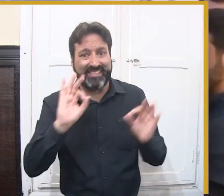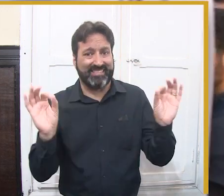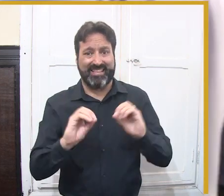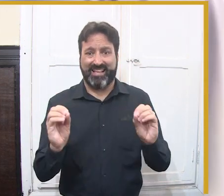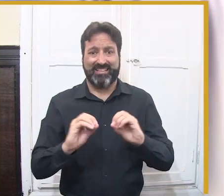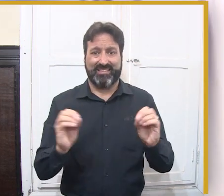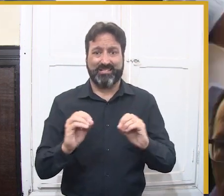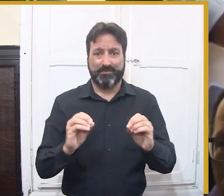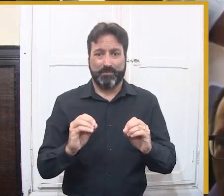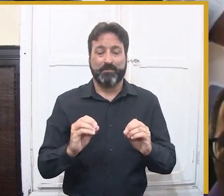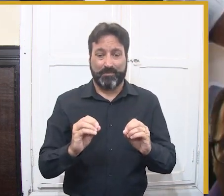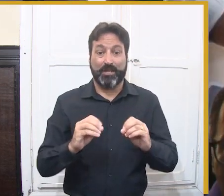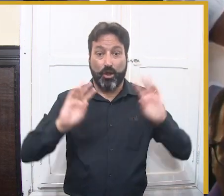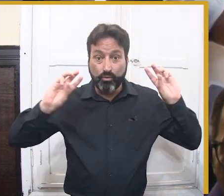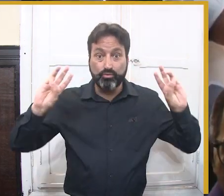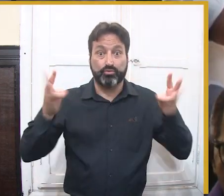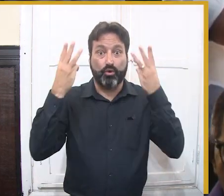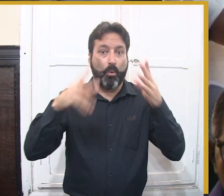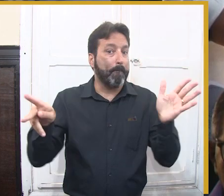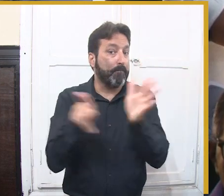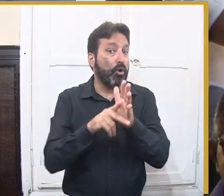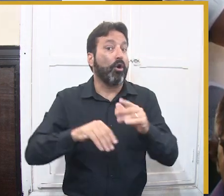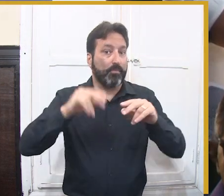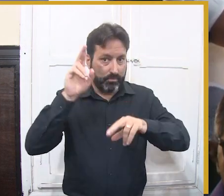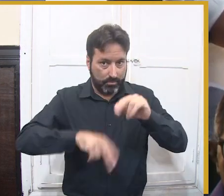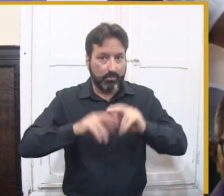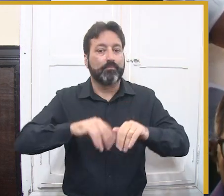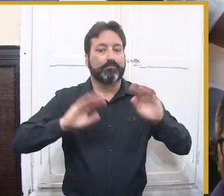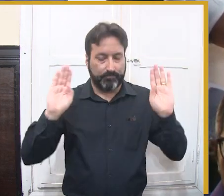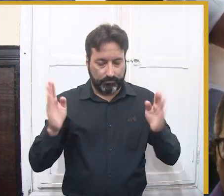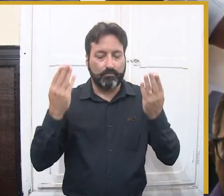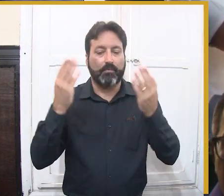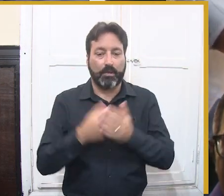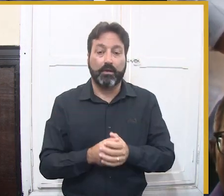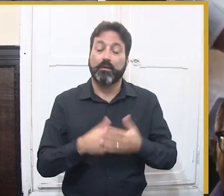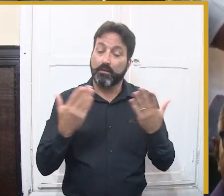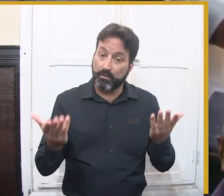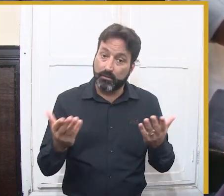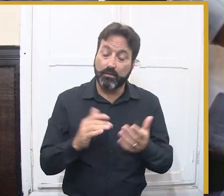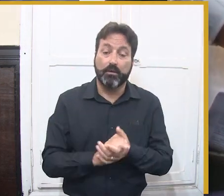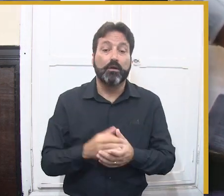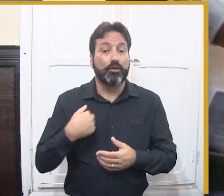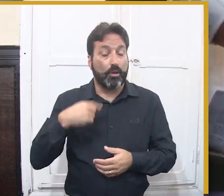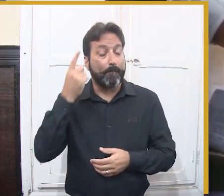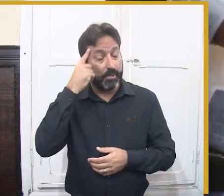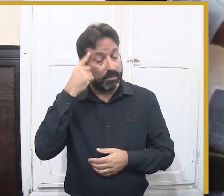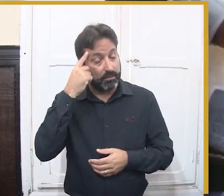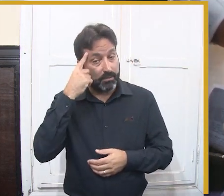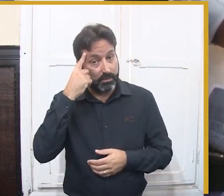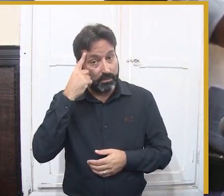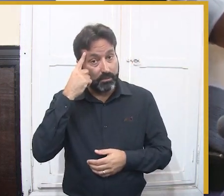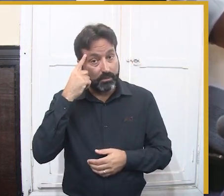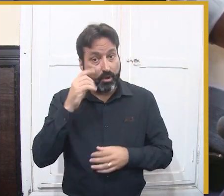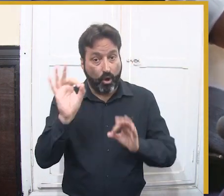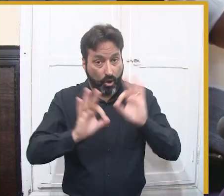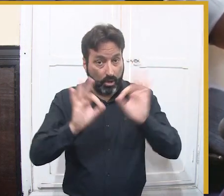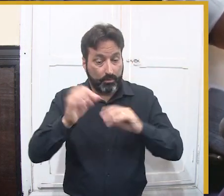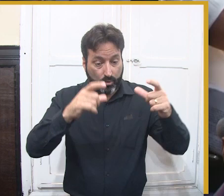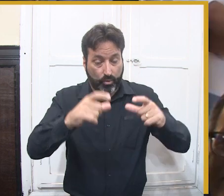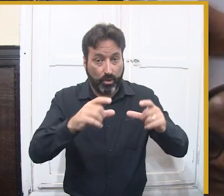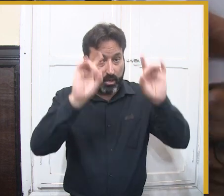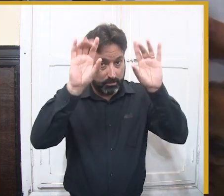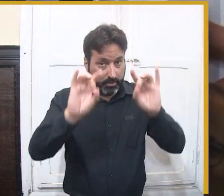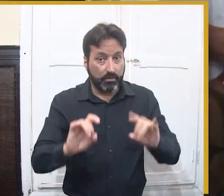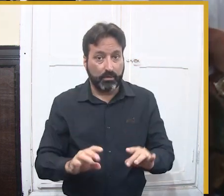brincantes chegam antes e já enchem. Então, o turista que chega de noite para assistir não consegue acessar, não consegue ver